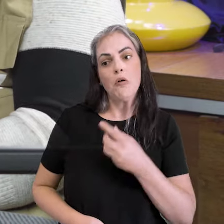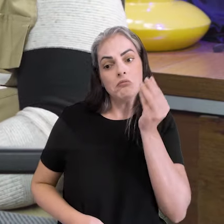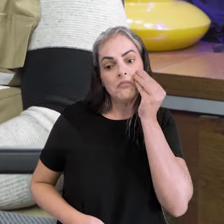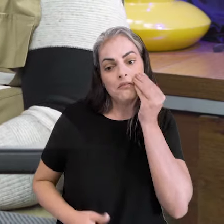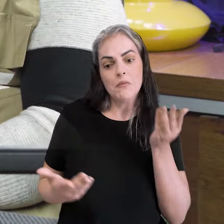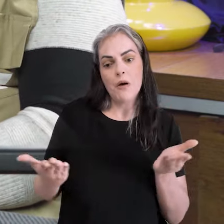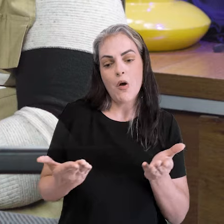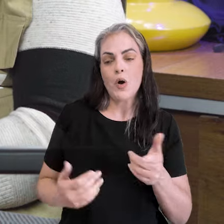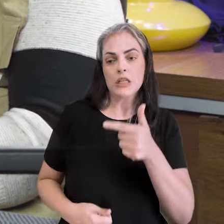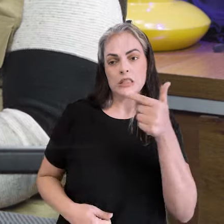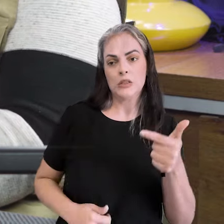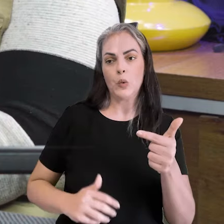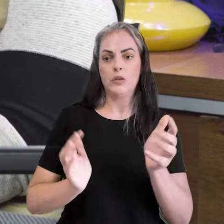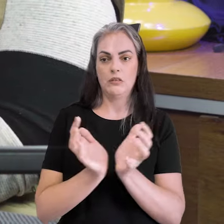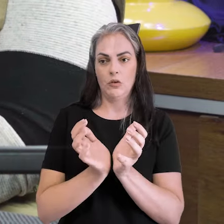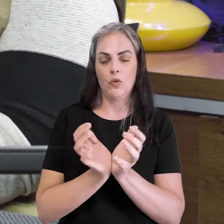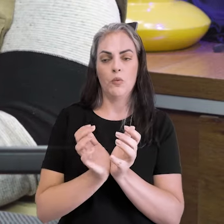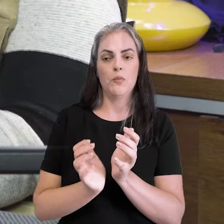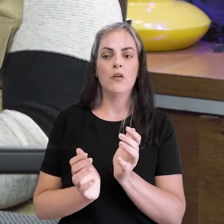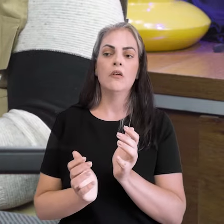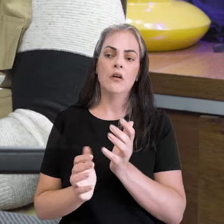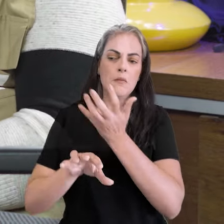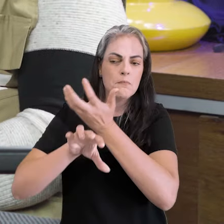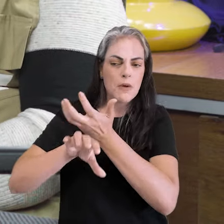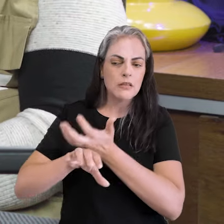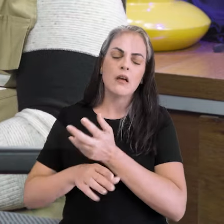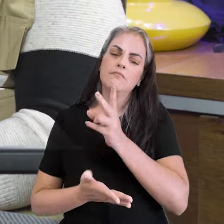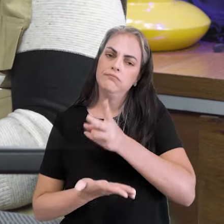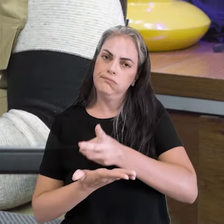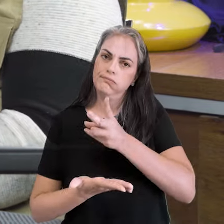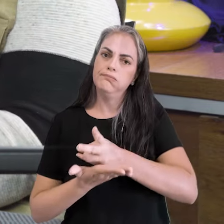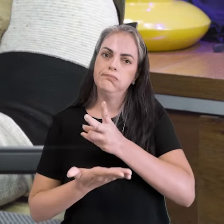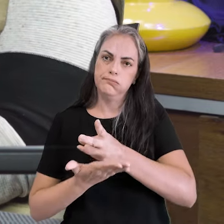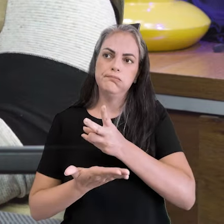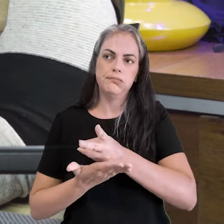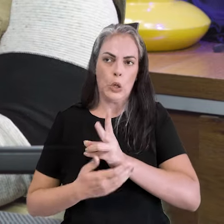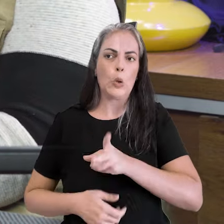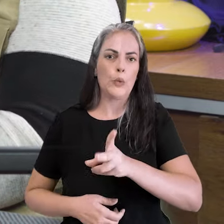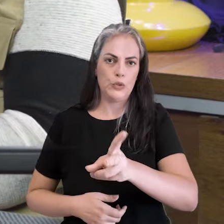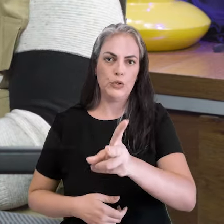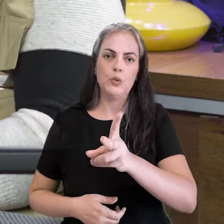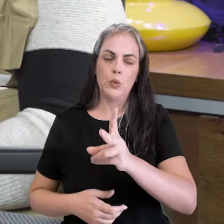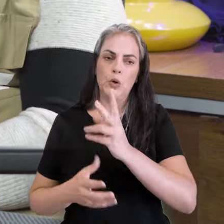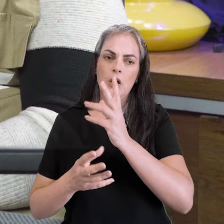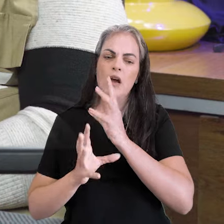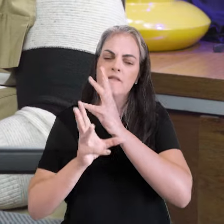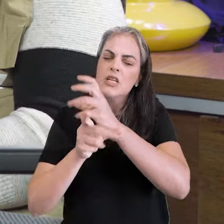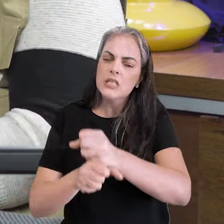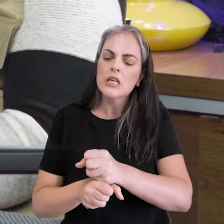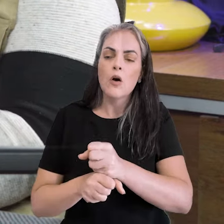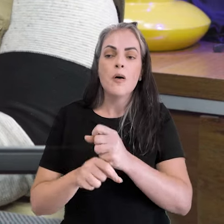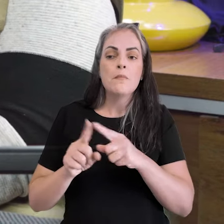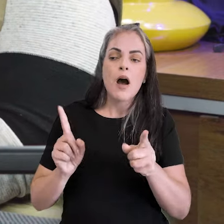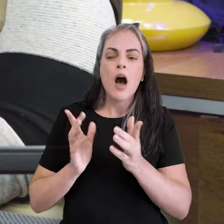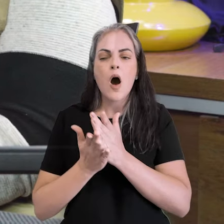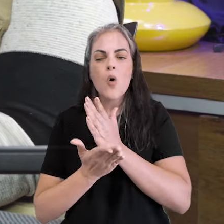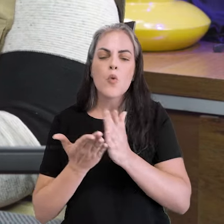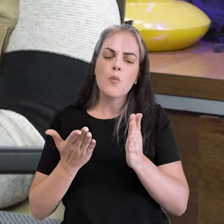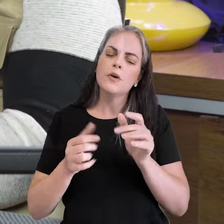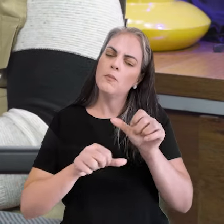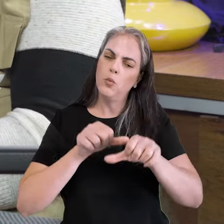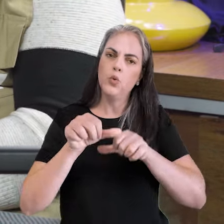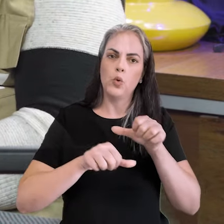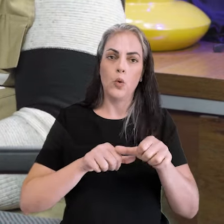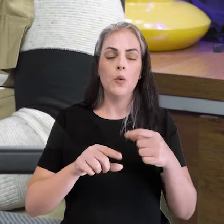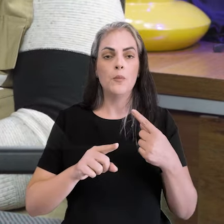turma. Então, a gente revisitou muitas das coisas. Muitas das coisas seguem lá como já estavam, mas muitas a gente também